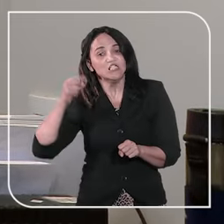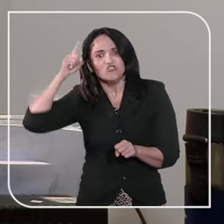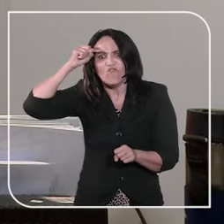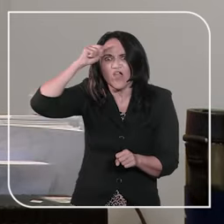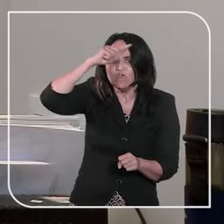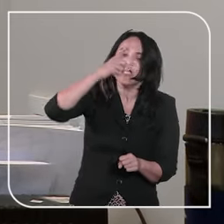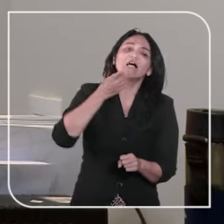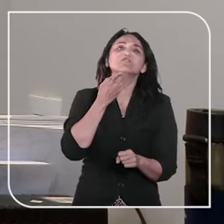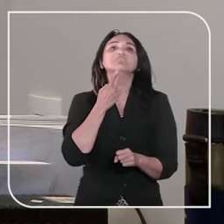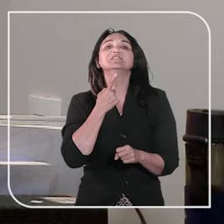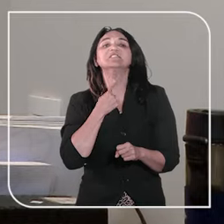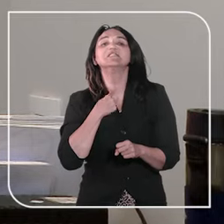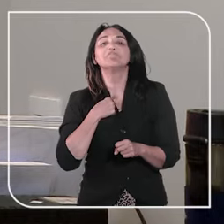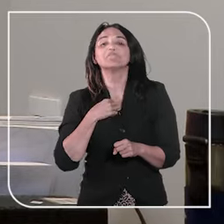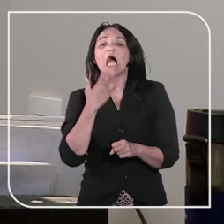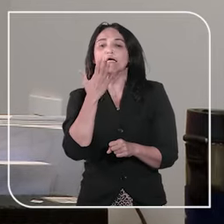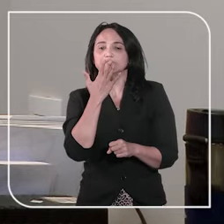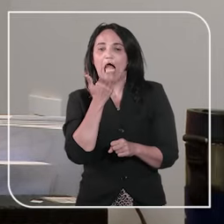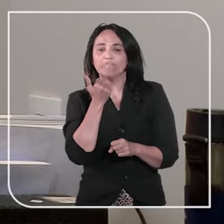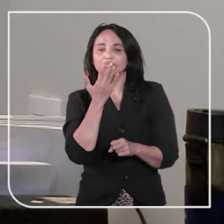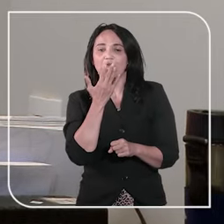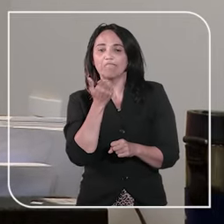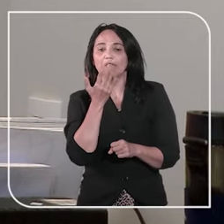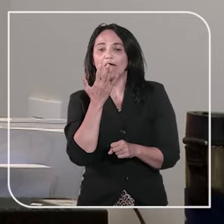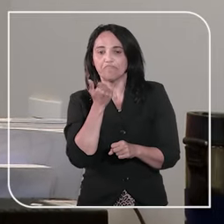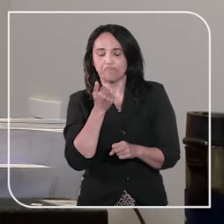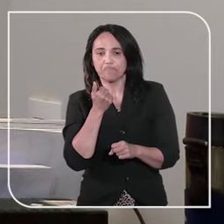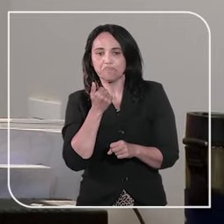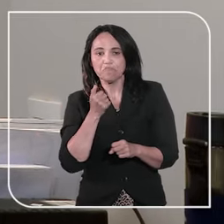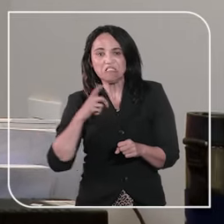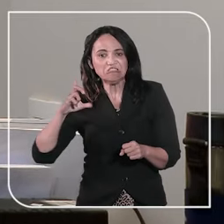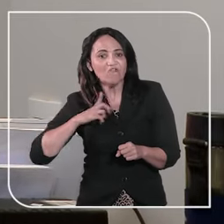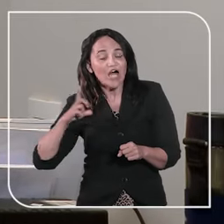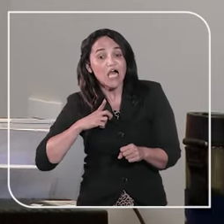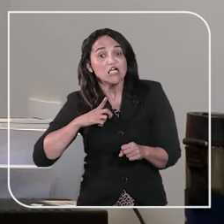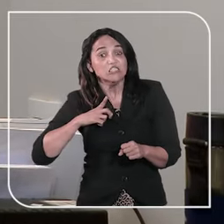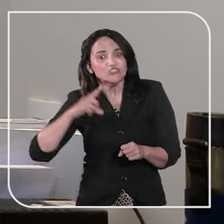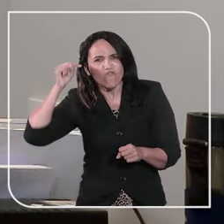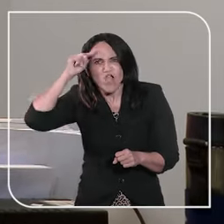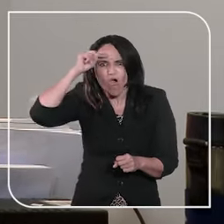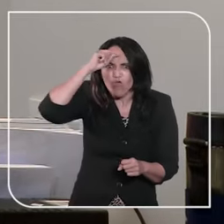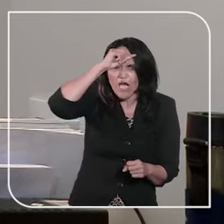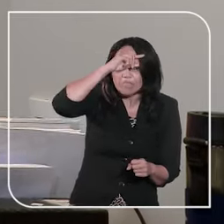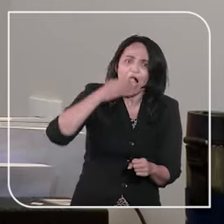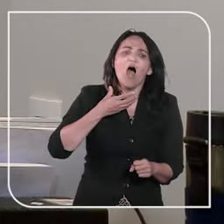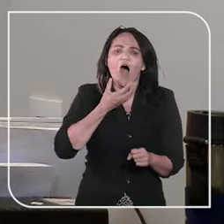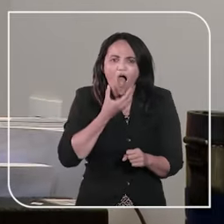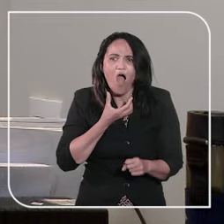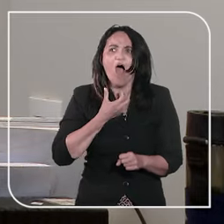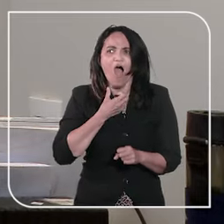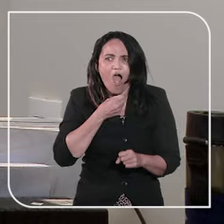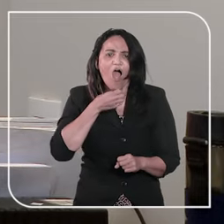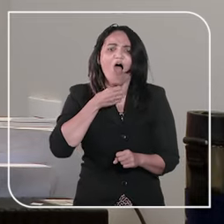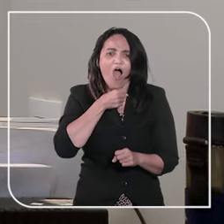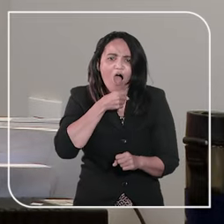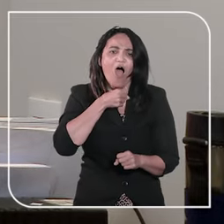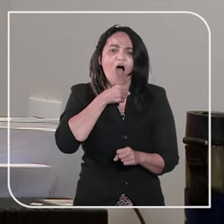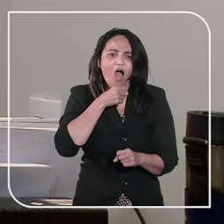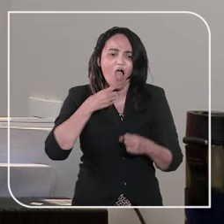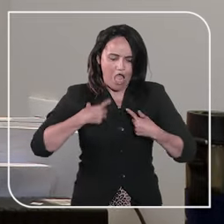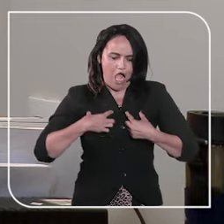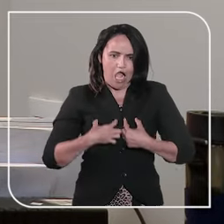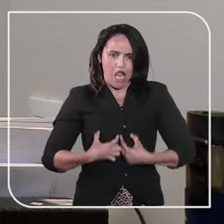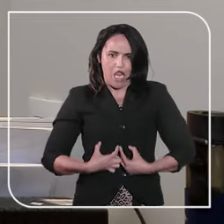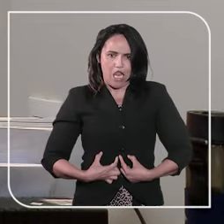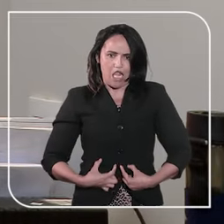deglutir, porque, quer ou não, deglutir é um ato motor, se ele tiver dificuldade para tossir, porque significa que está cometendo os nervos cranianos